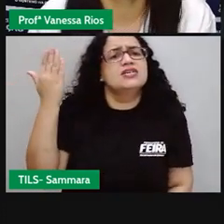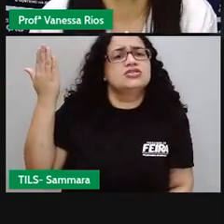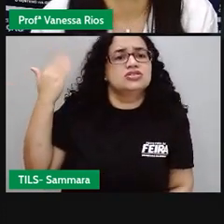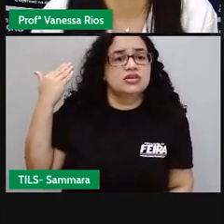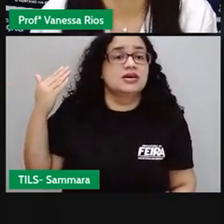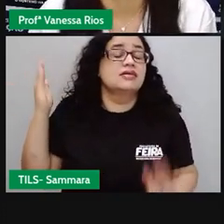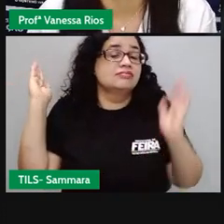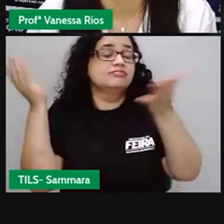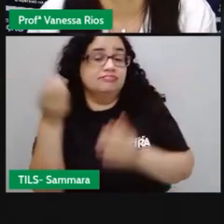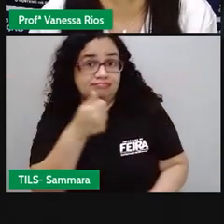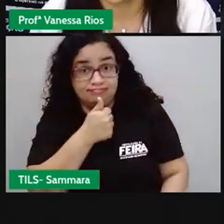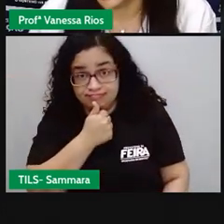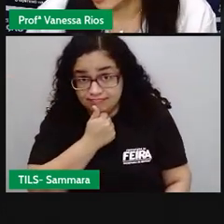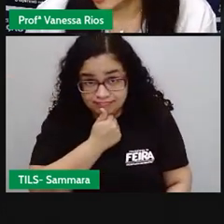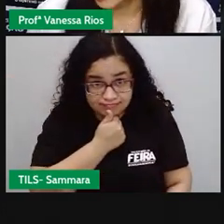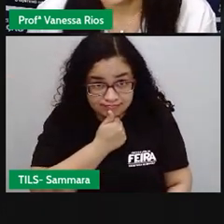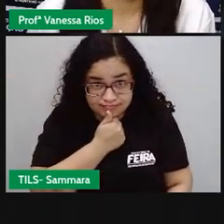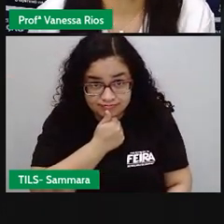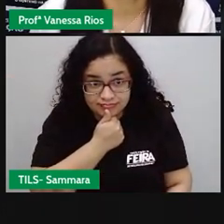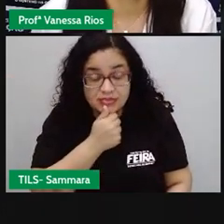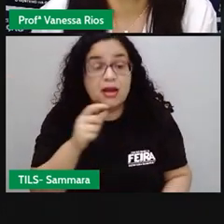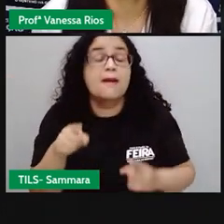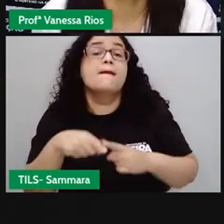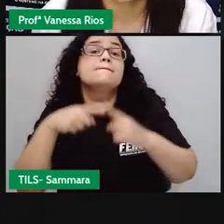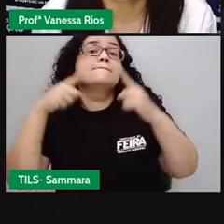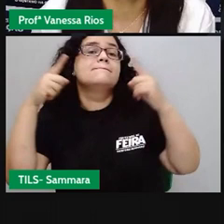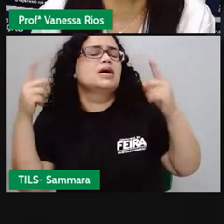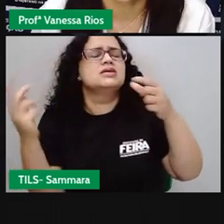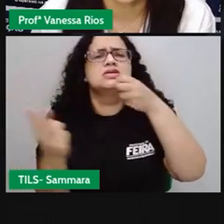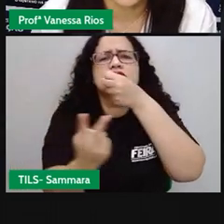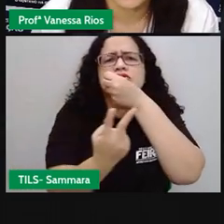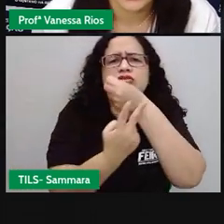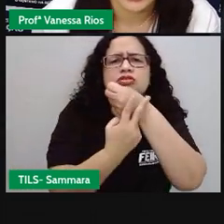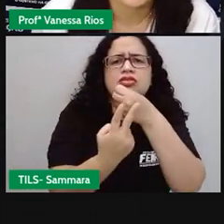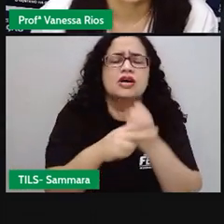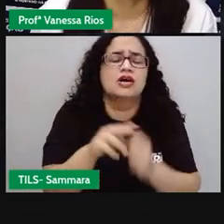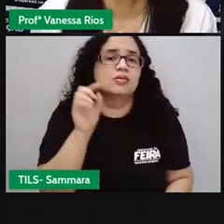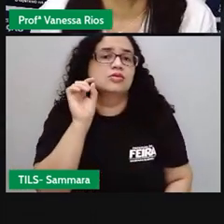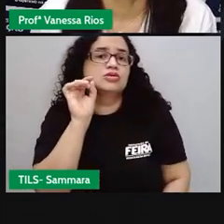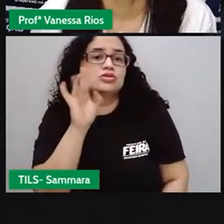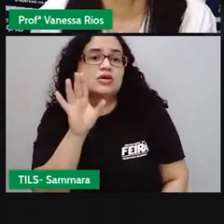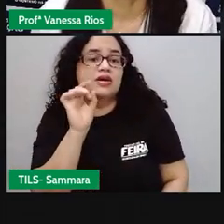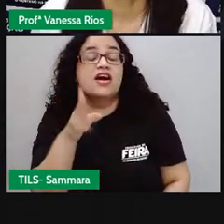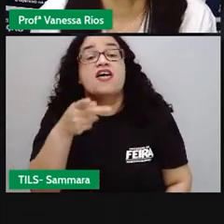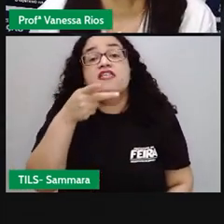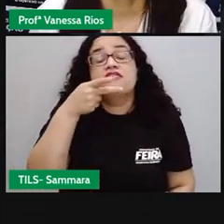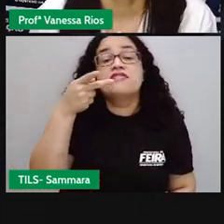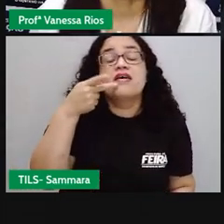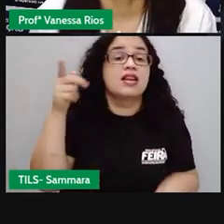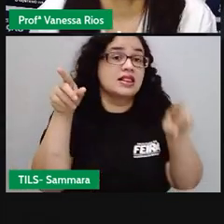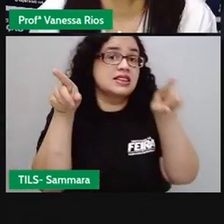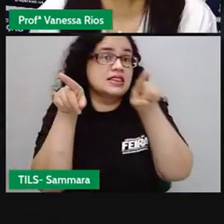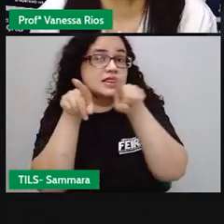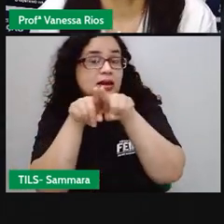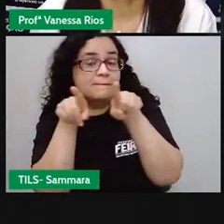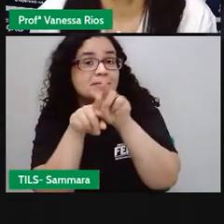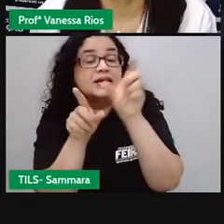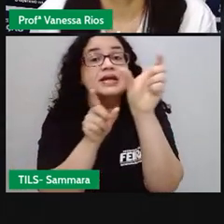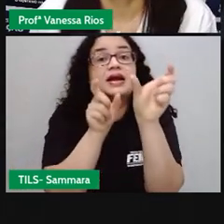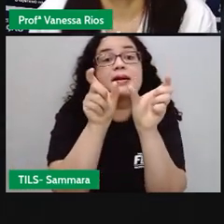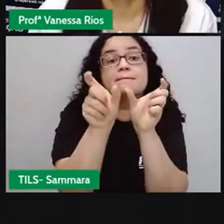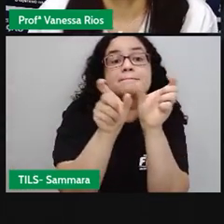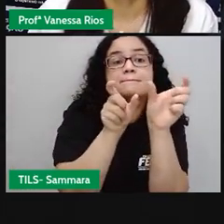sendo ou se ainda vão ser. Mas o verbo não fala só de ações, né? Fala também de palavras